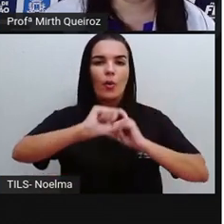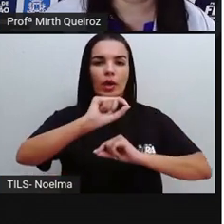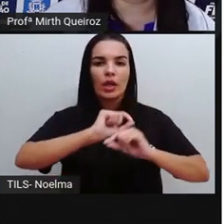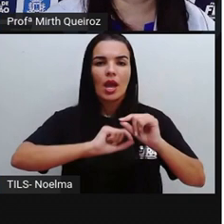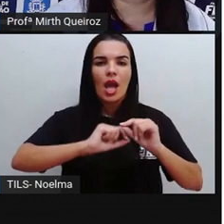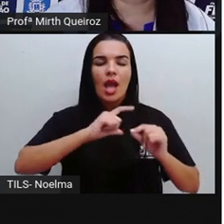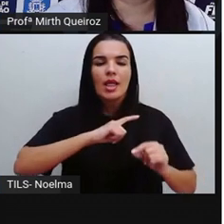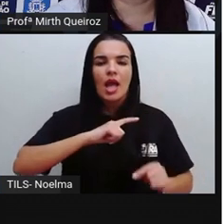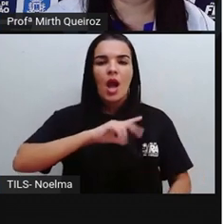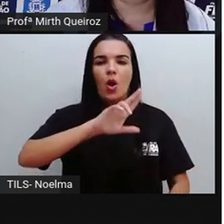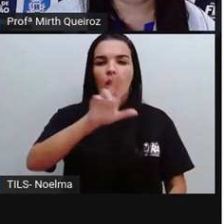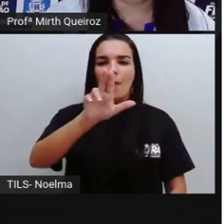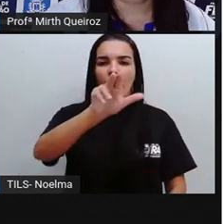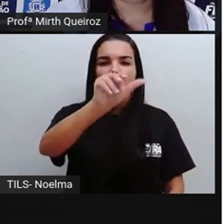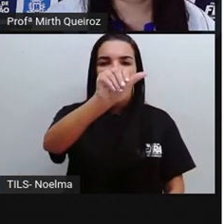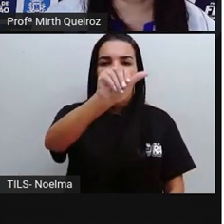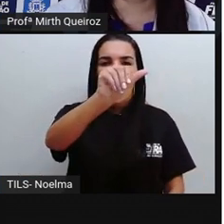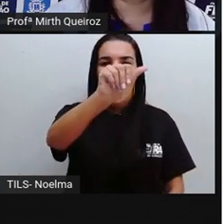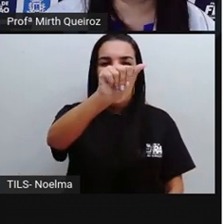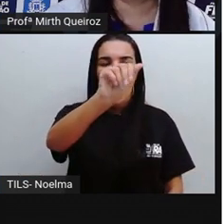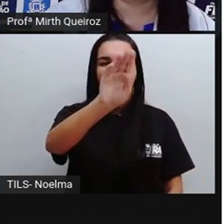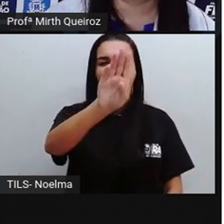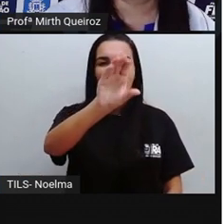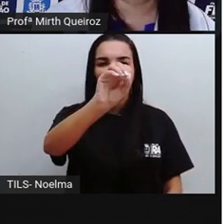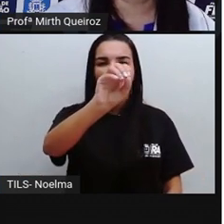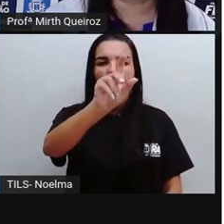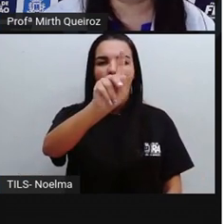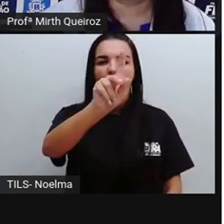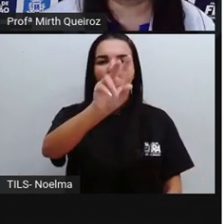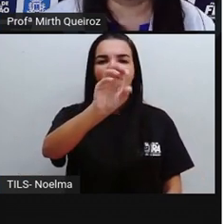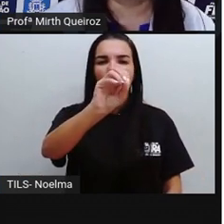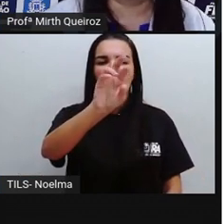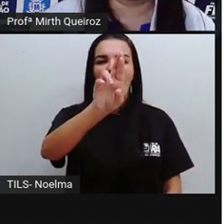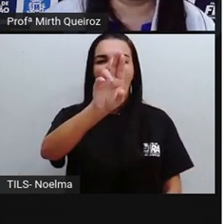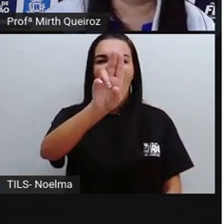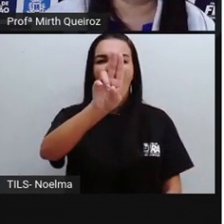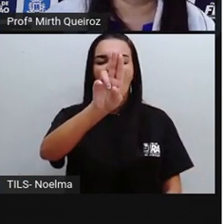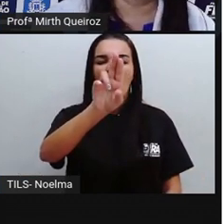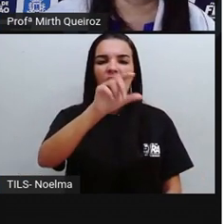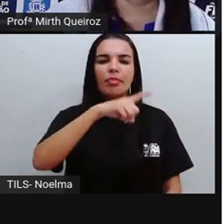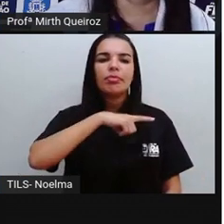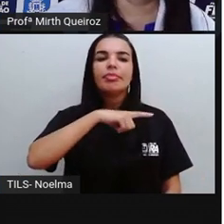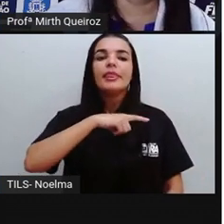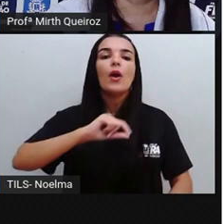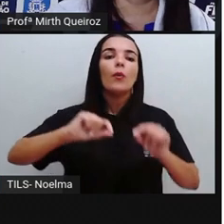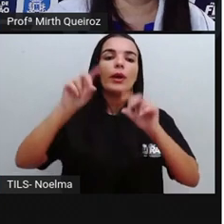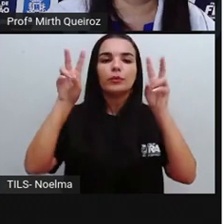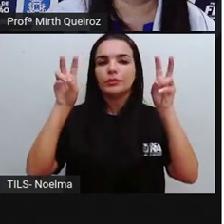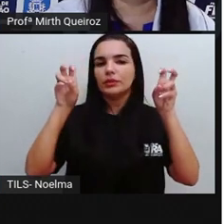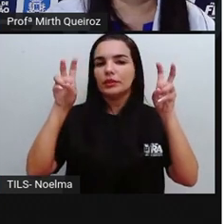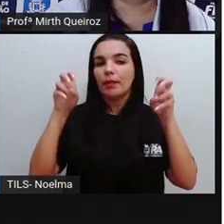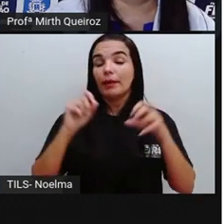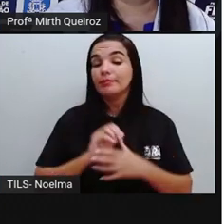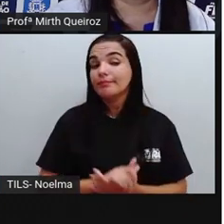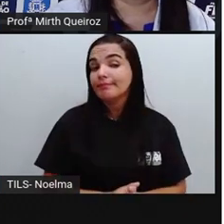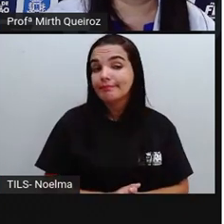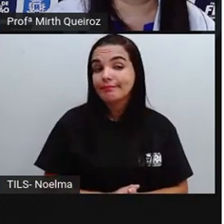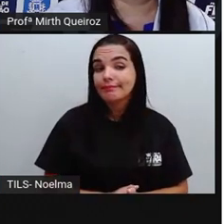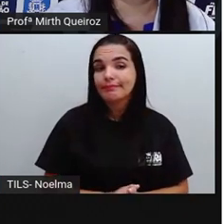Neste caso aqui, o assunto, o tema da obra poderia ser